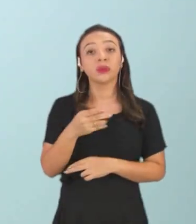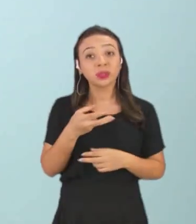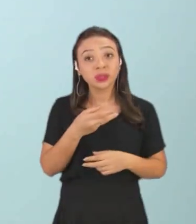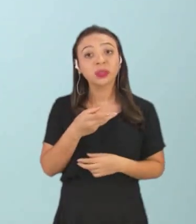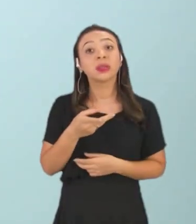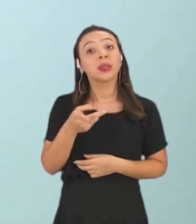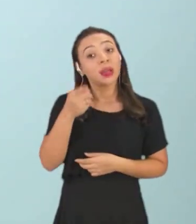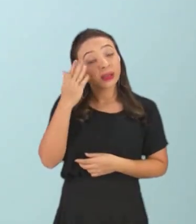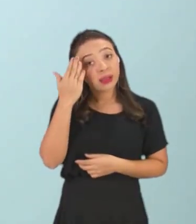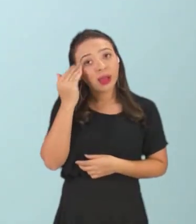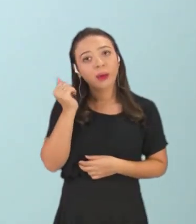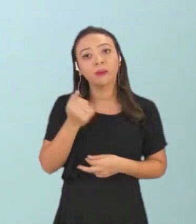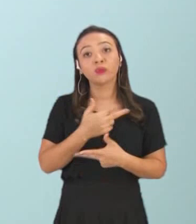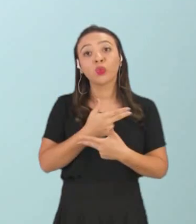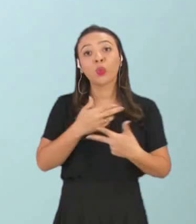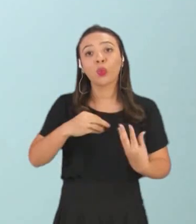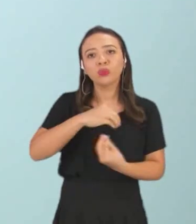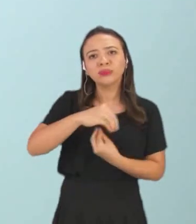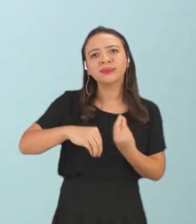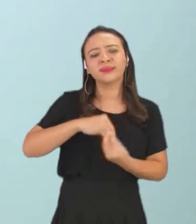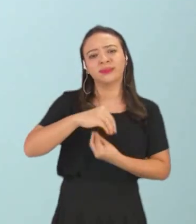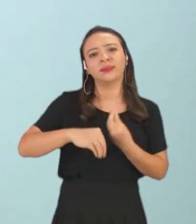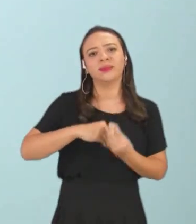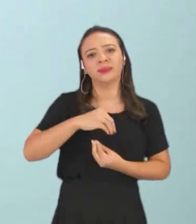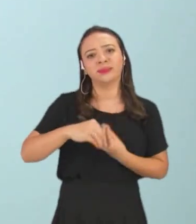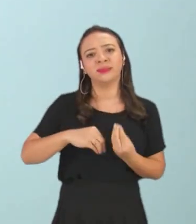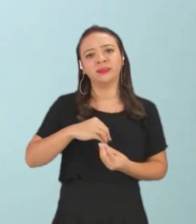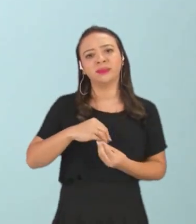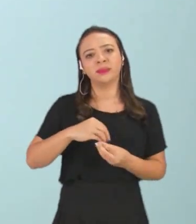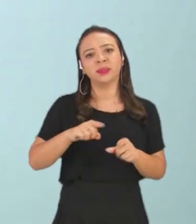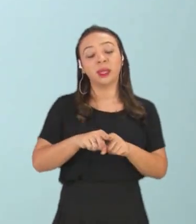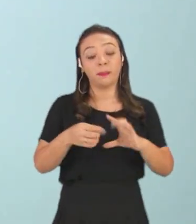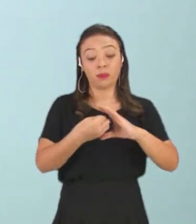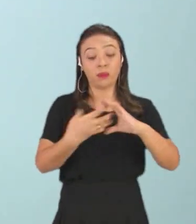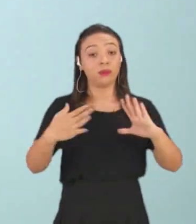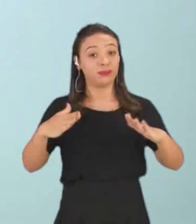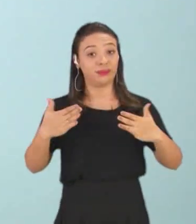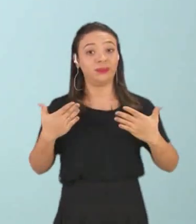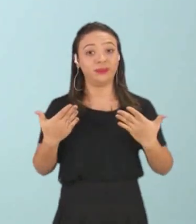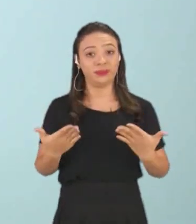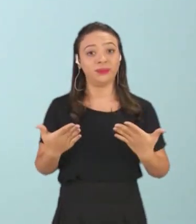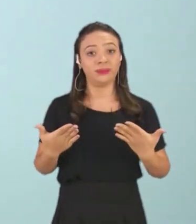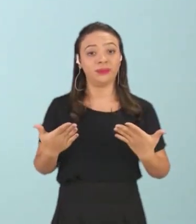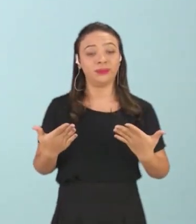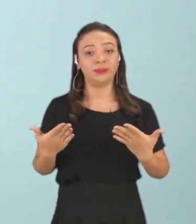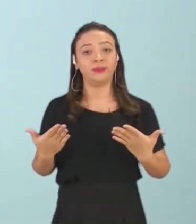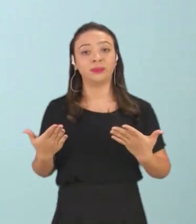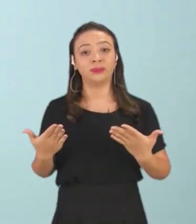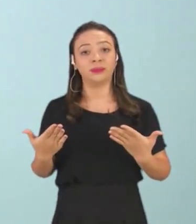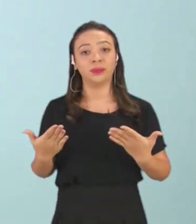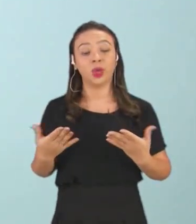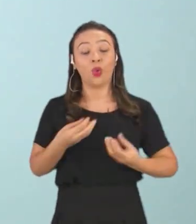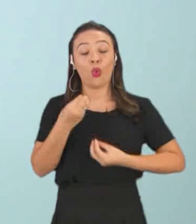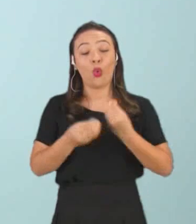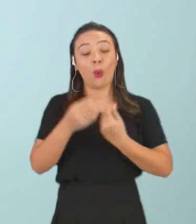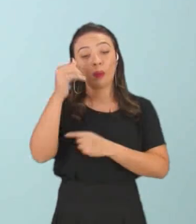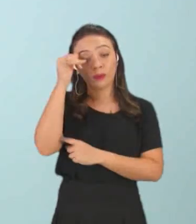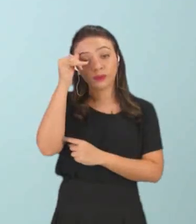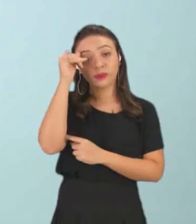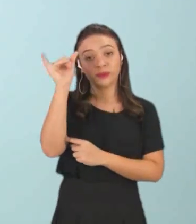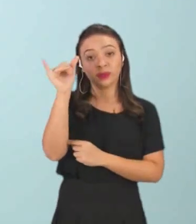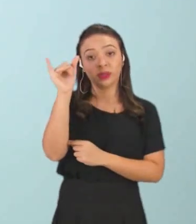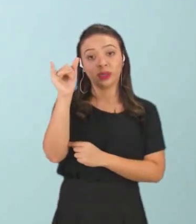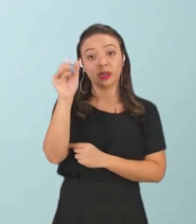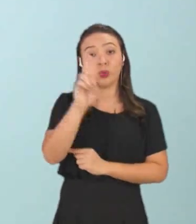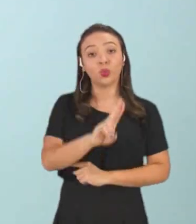conhecer quais são esses tipos de substâncias, quais são as características, quais são as prevenções, ou a